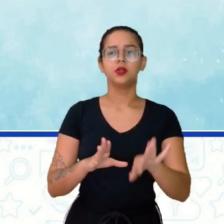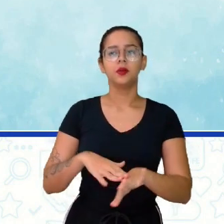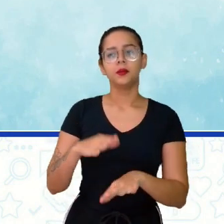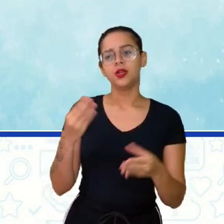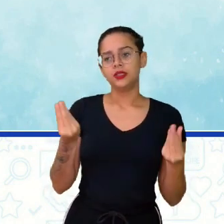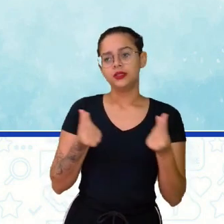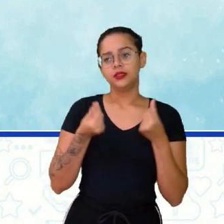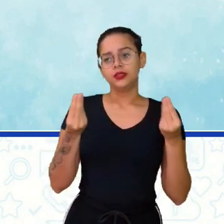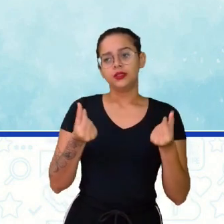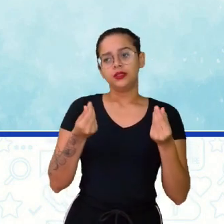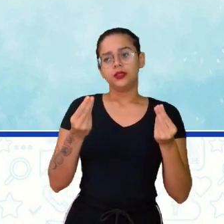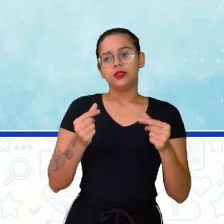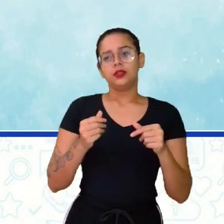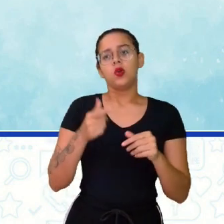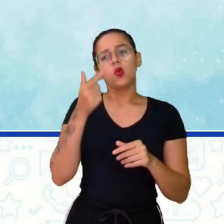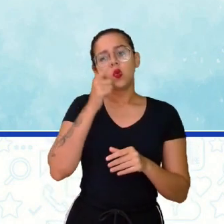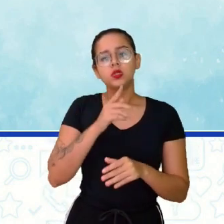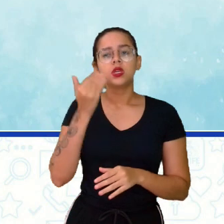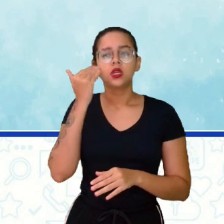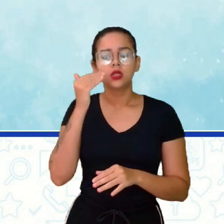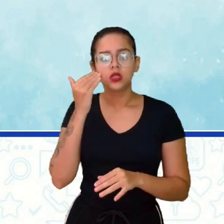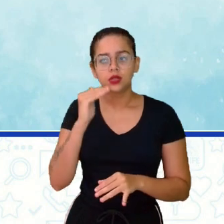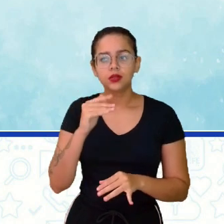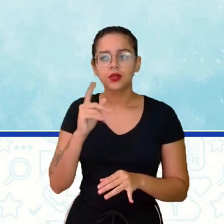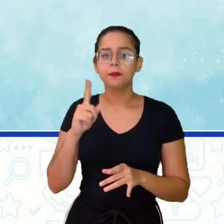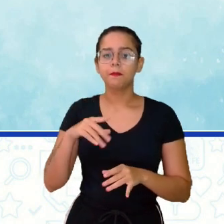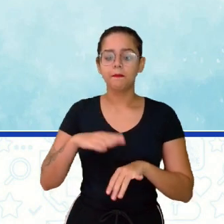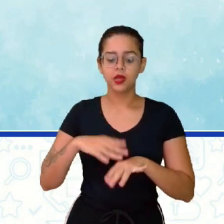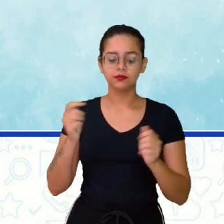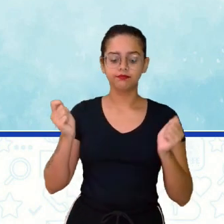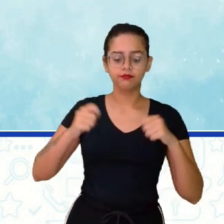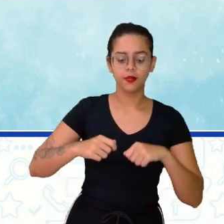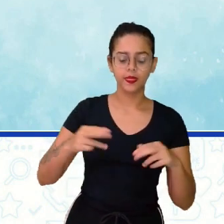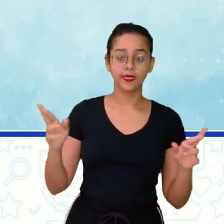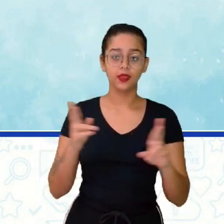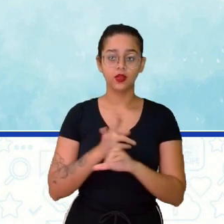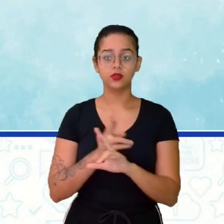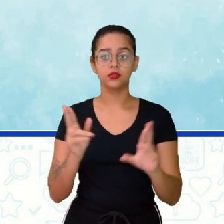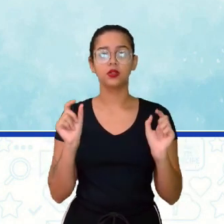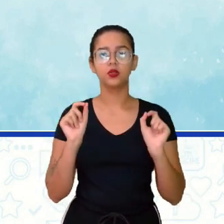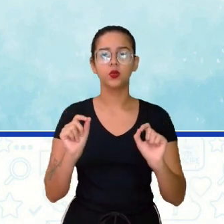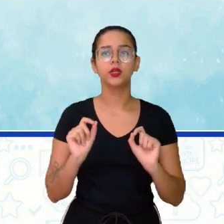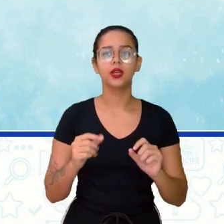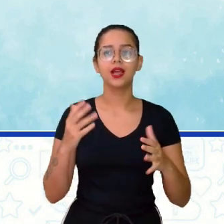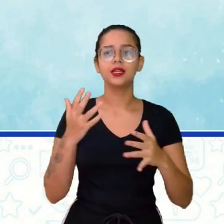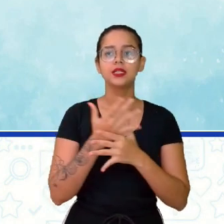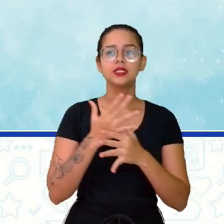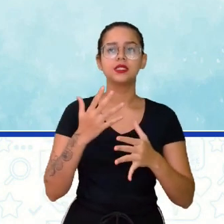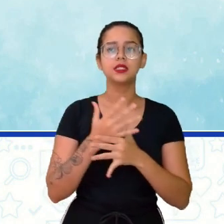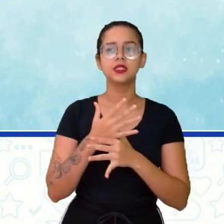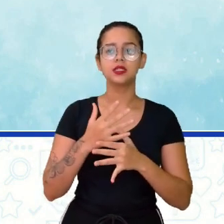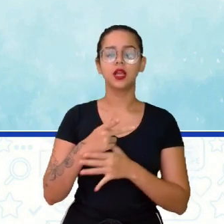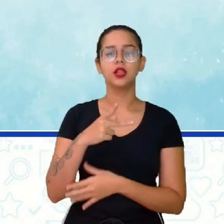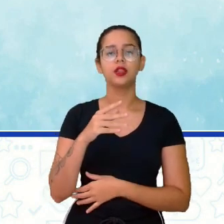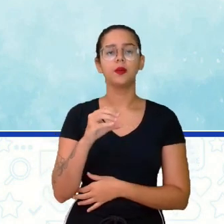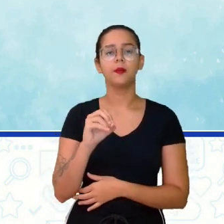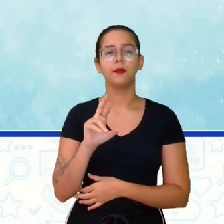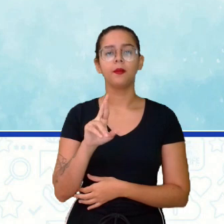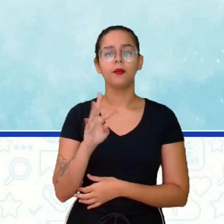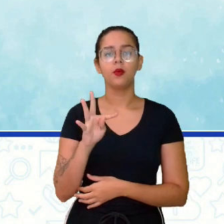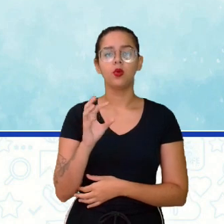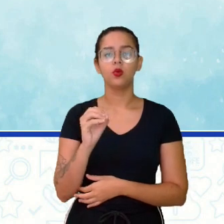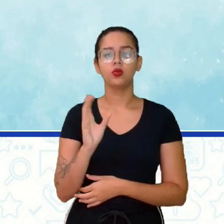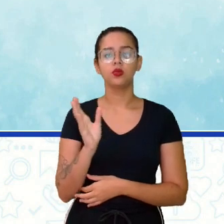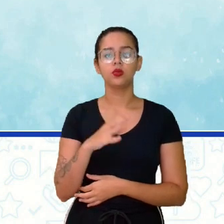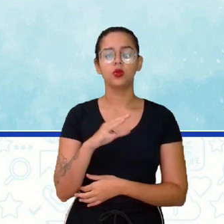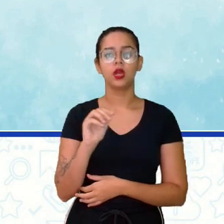palpável dentro da geografia, né? Mais possível, que está relacionada justamente à cidade de Porto Alegre, né?